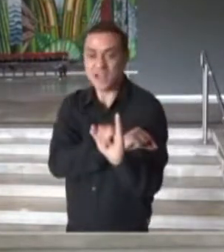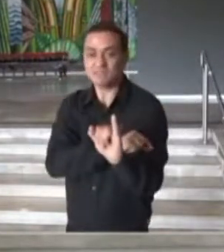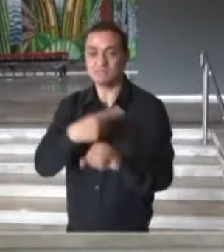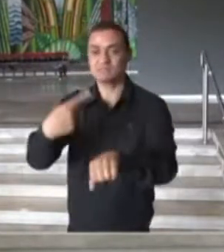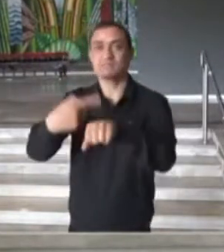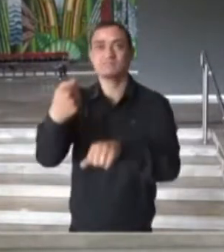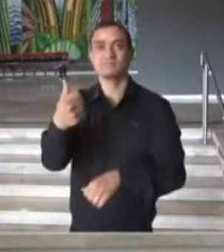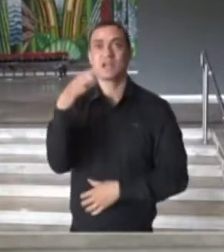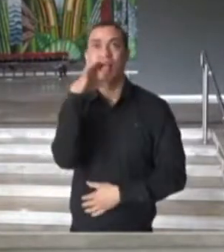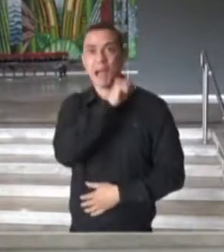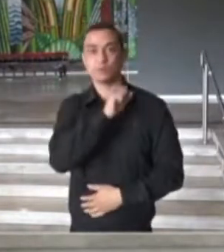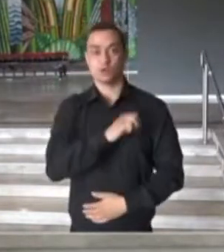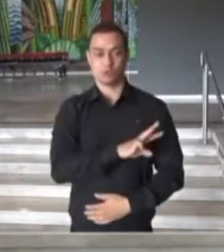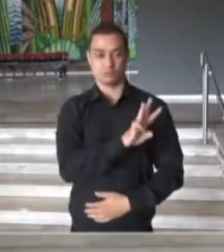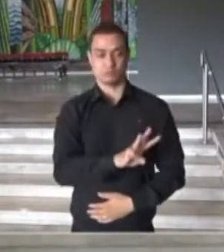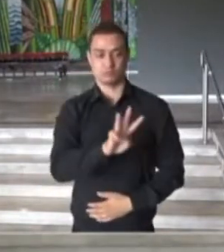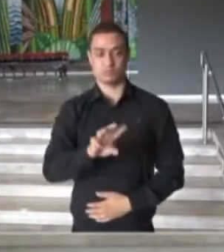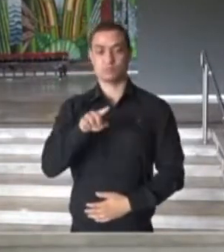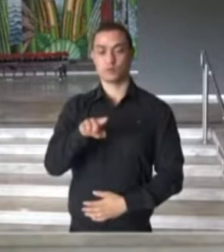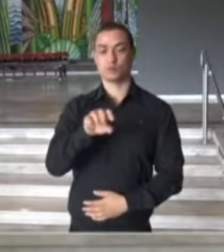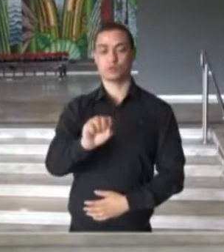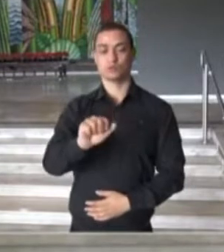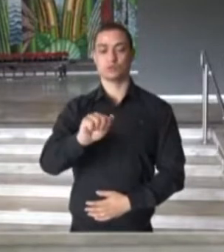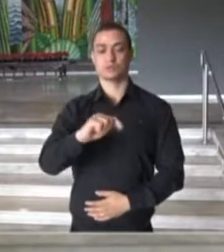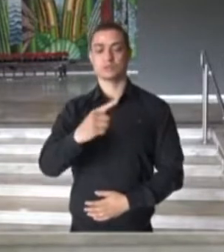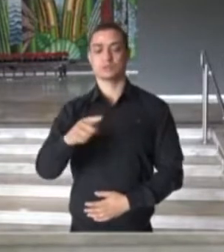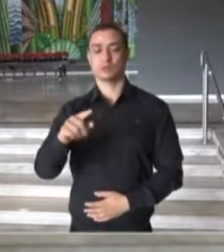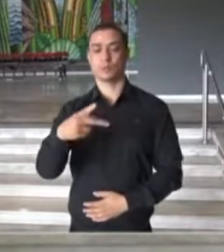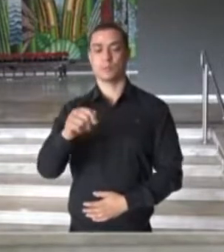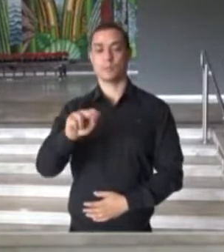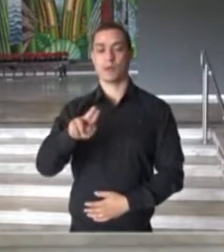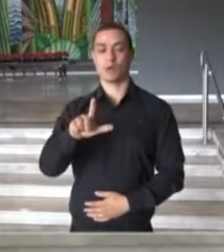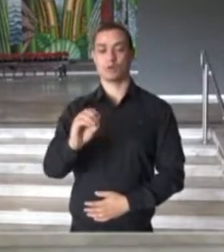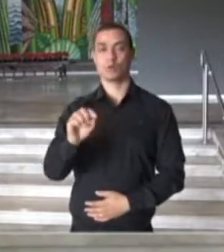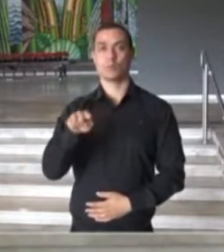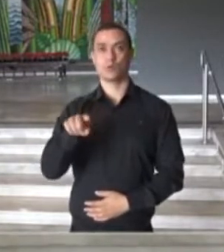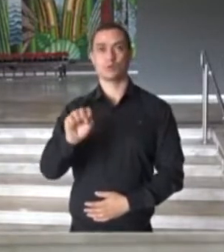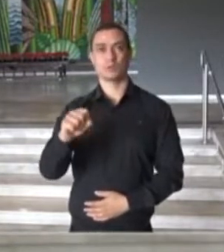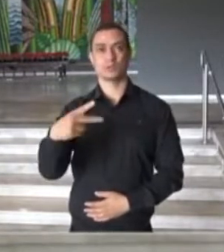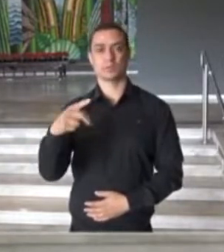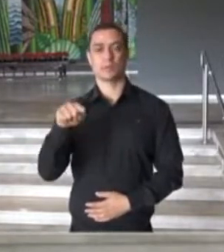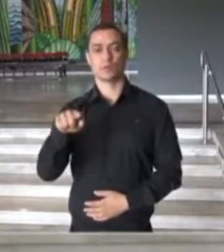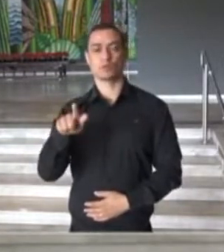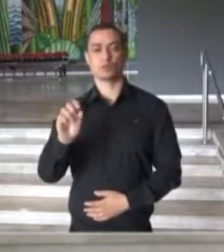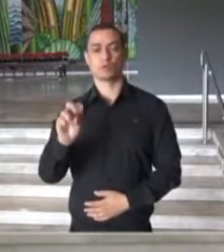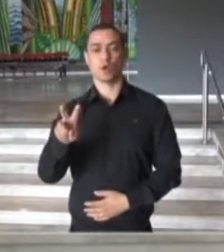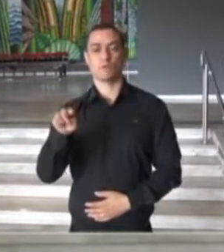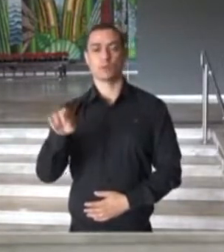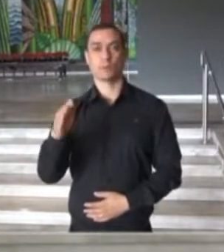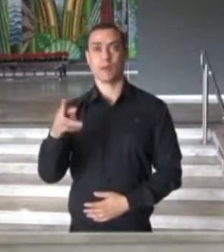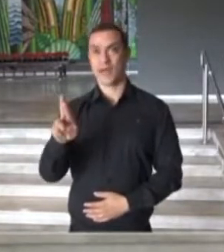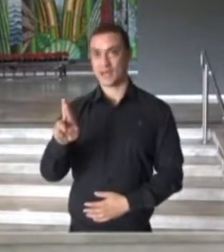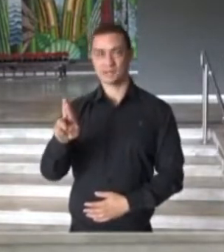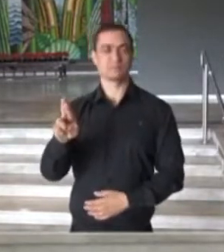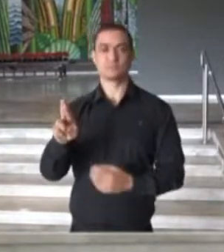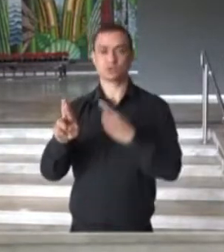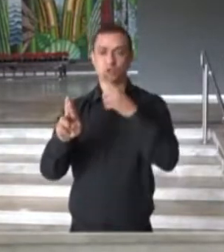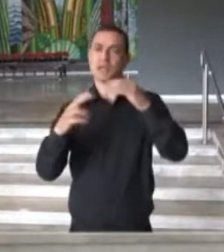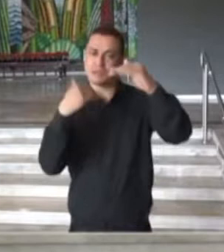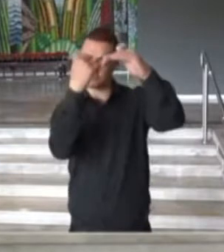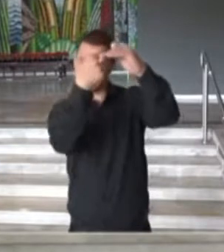www.saopaulo.sp.gov.br e incluir os dados solicitados